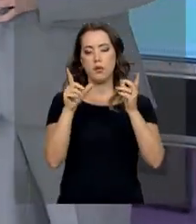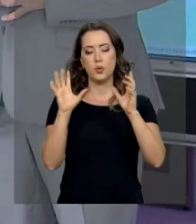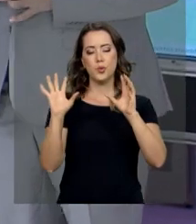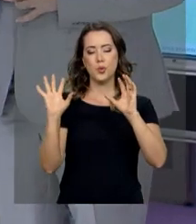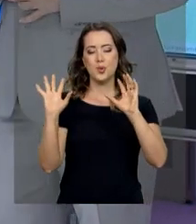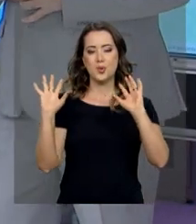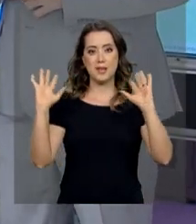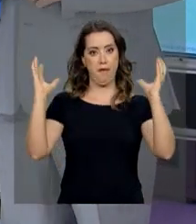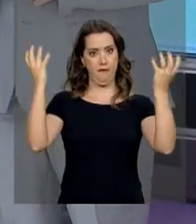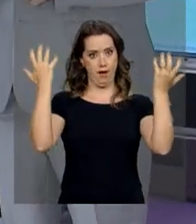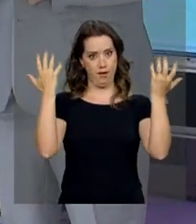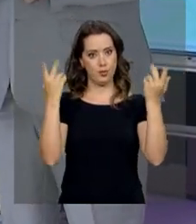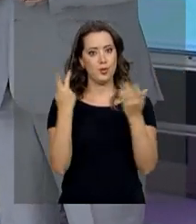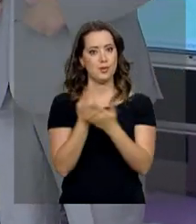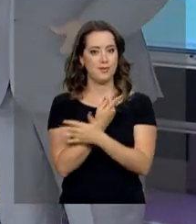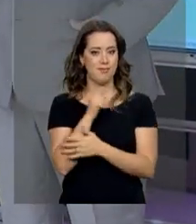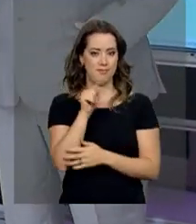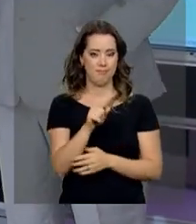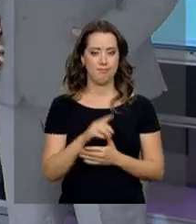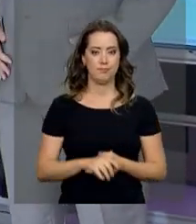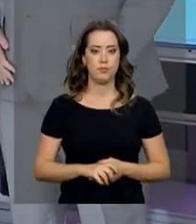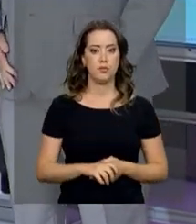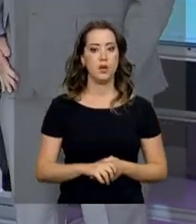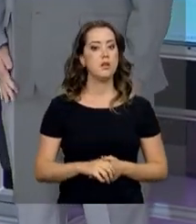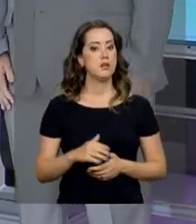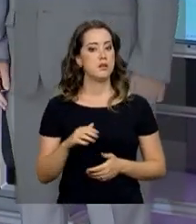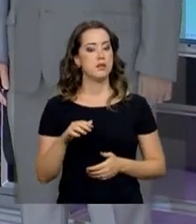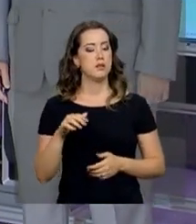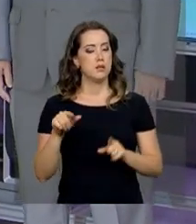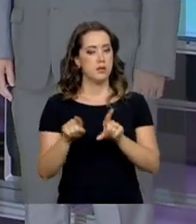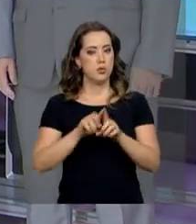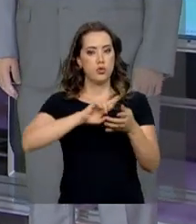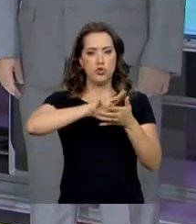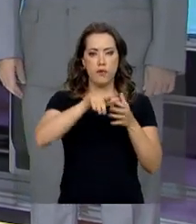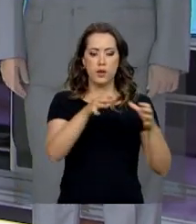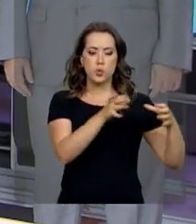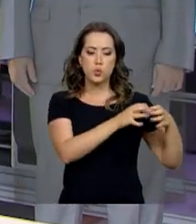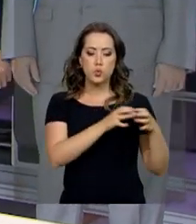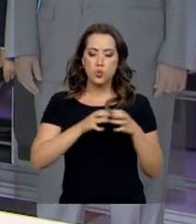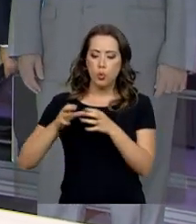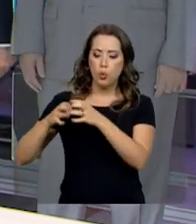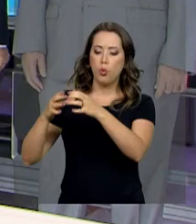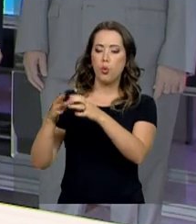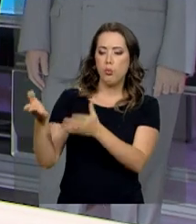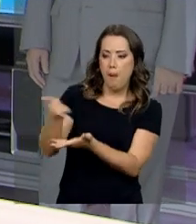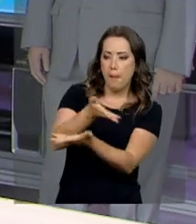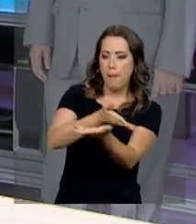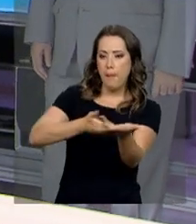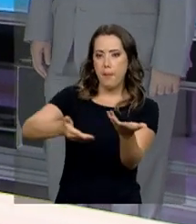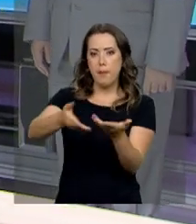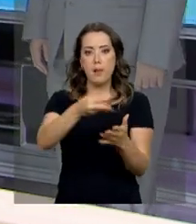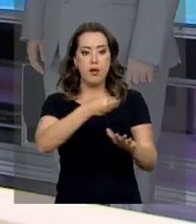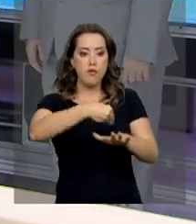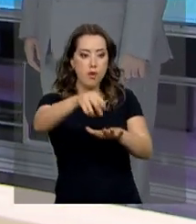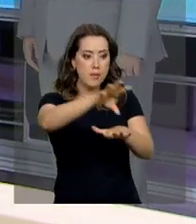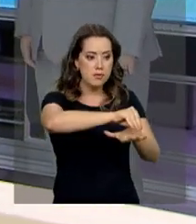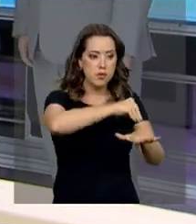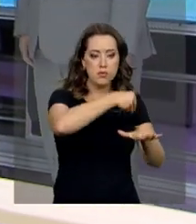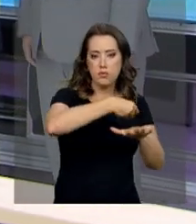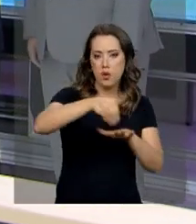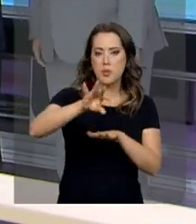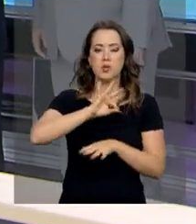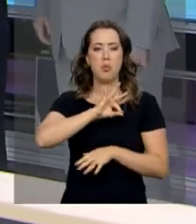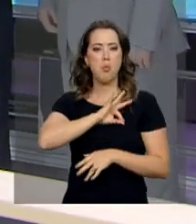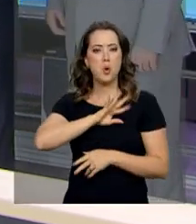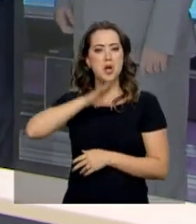14 órgãos compartilhando dados em tempo real, entre eles Polícia Rodoviária Federal, Forças Armadas e